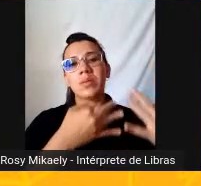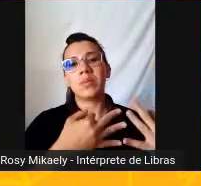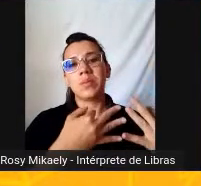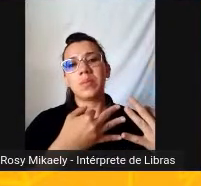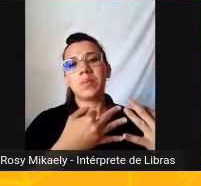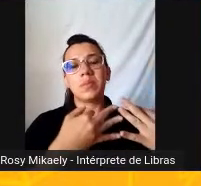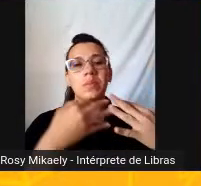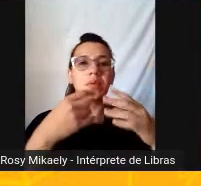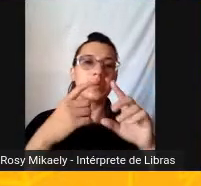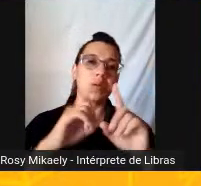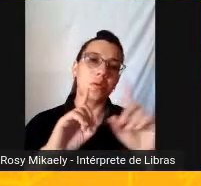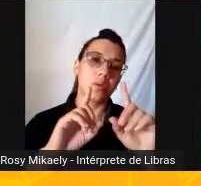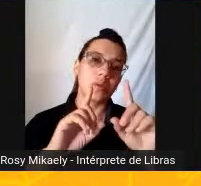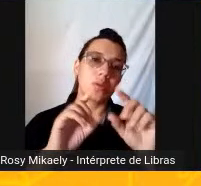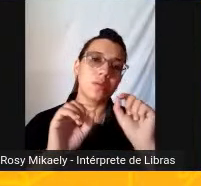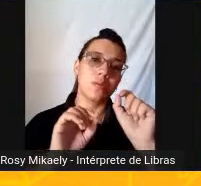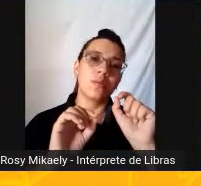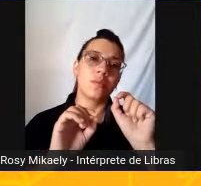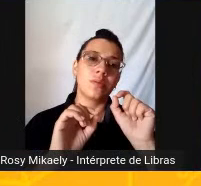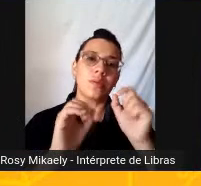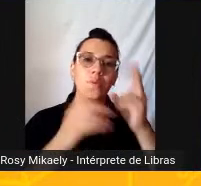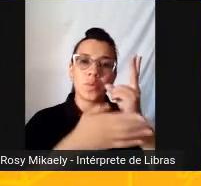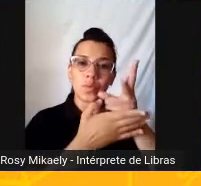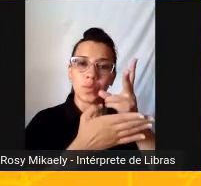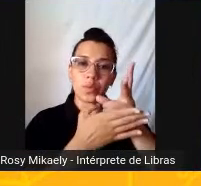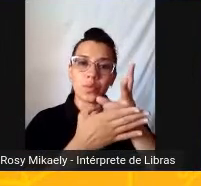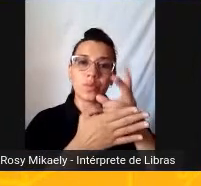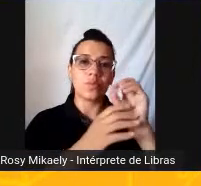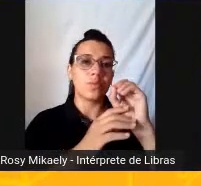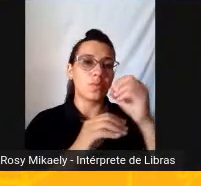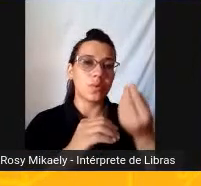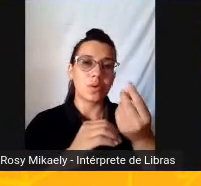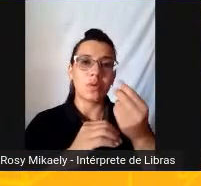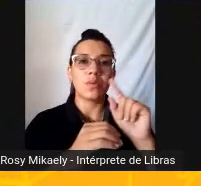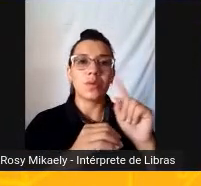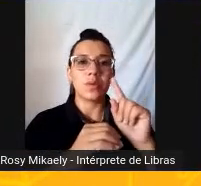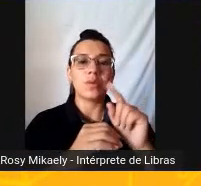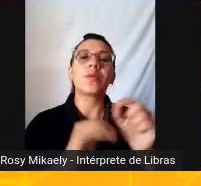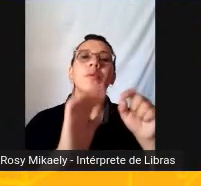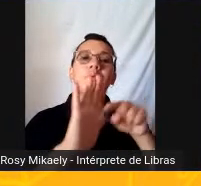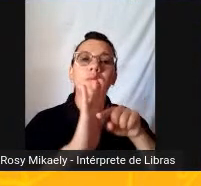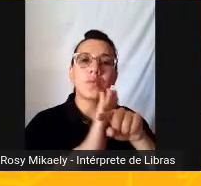Sobre alguma coisa Sobre alguma coisa Continua? Bacana Vamos responder então a questão?